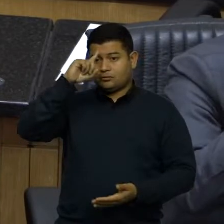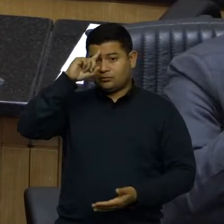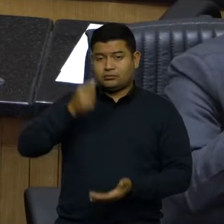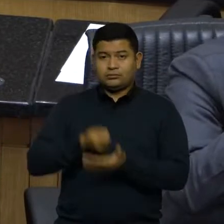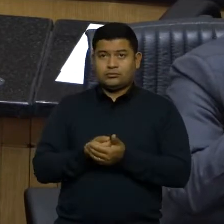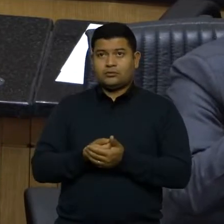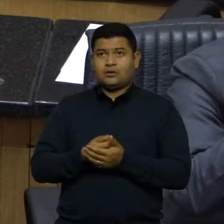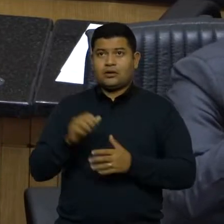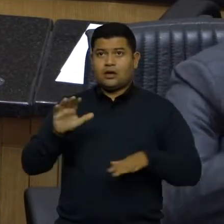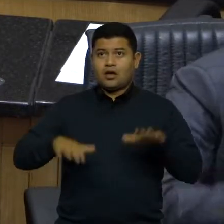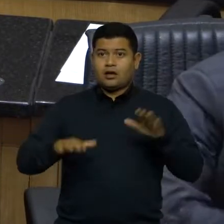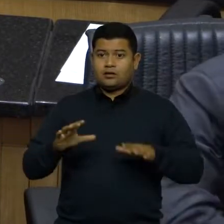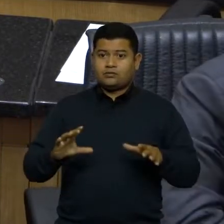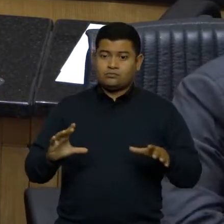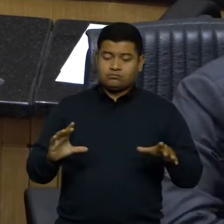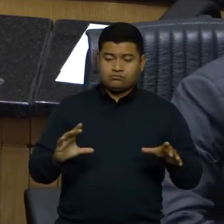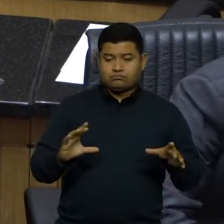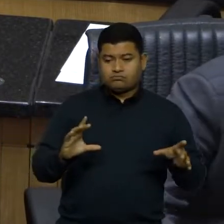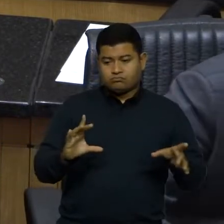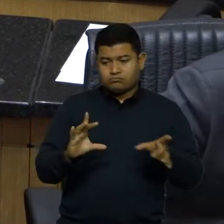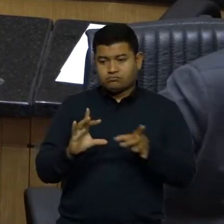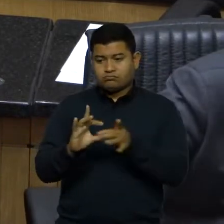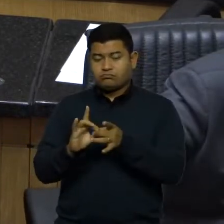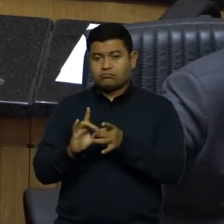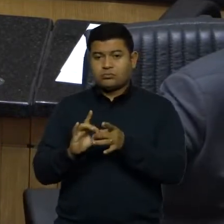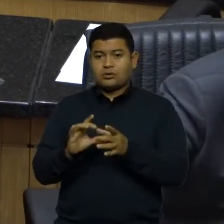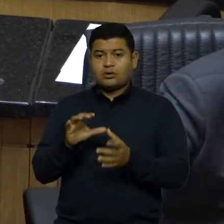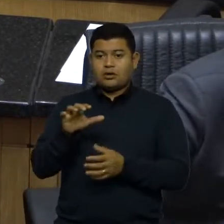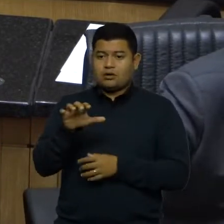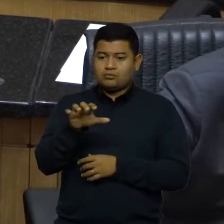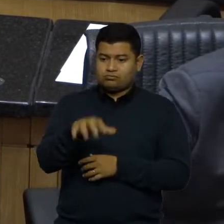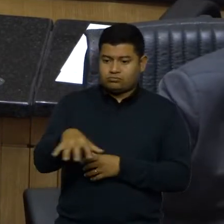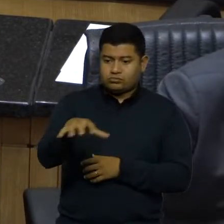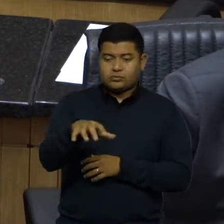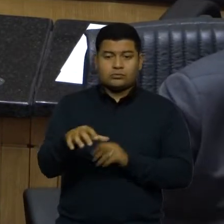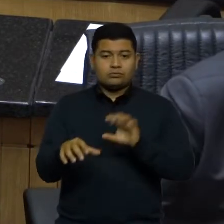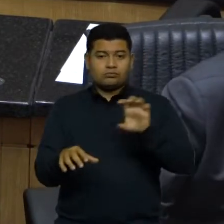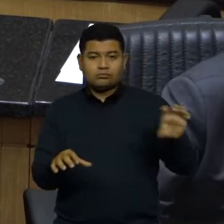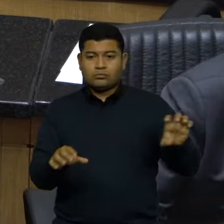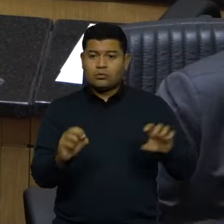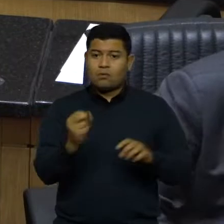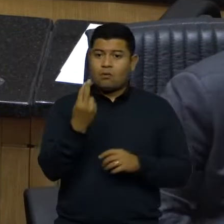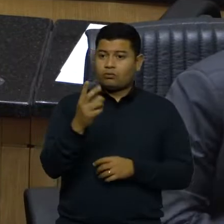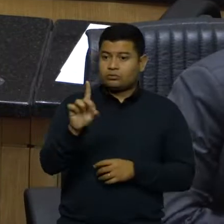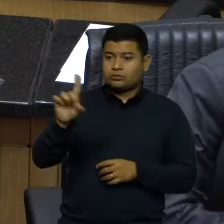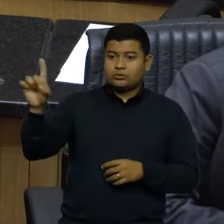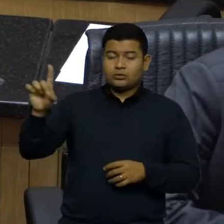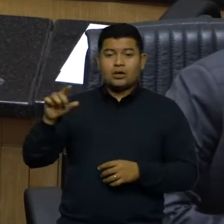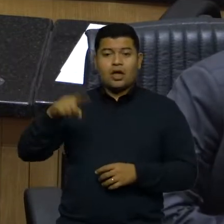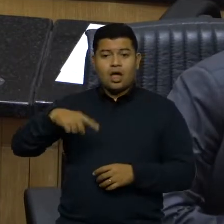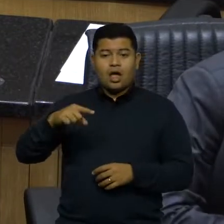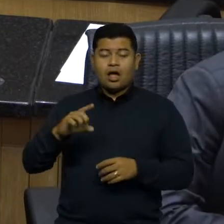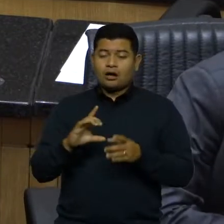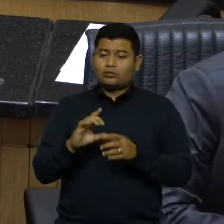alinhar mais ao centro, mais à esquerda ou mais à direita. Isso é democrático e é constitucional.